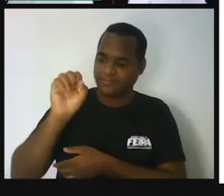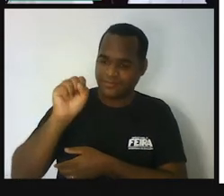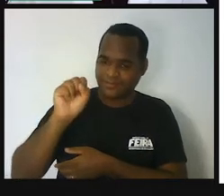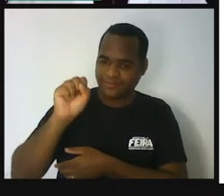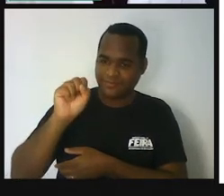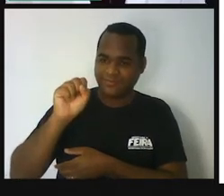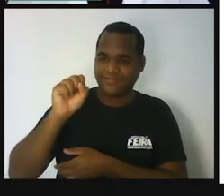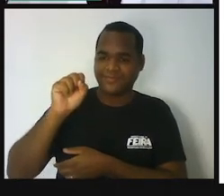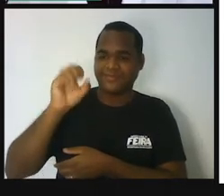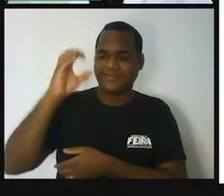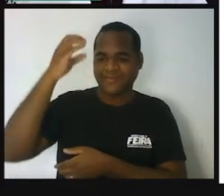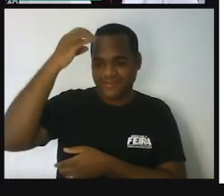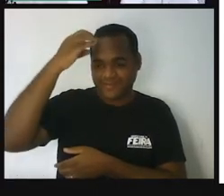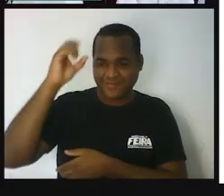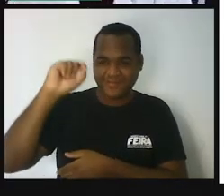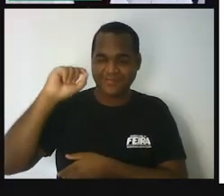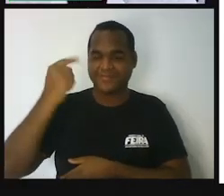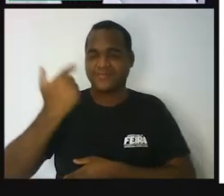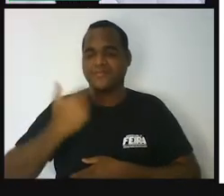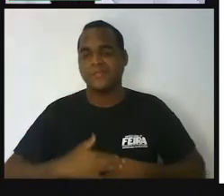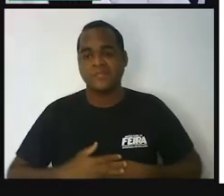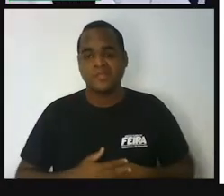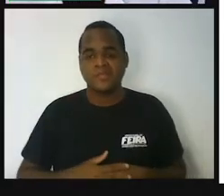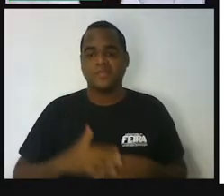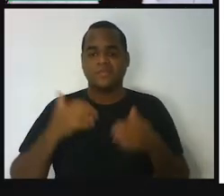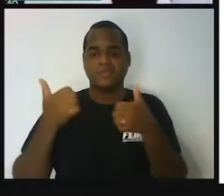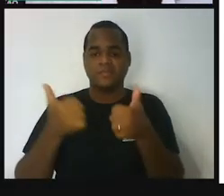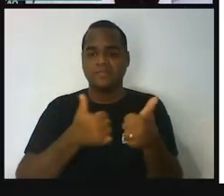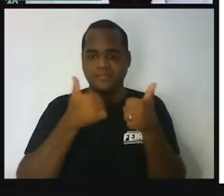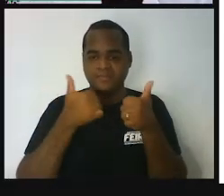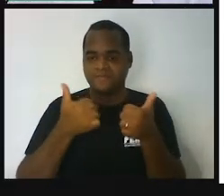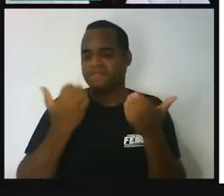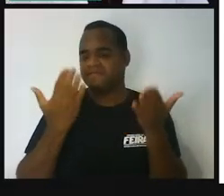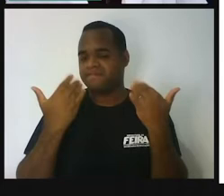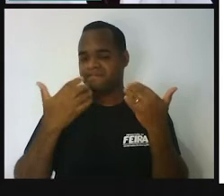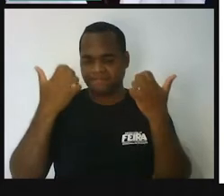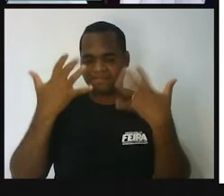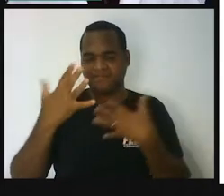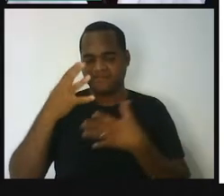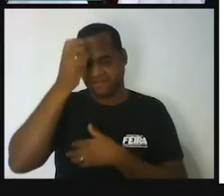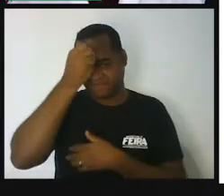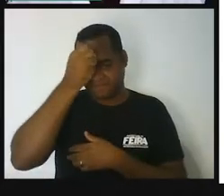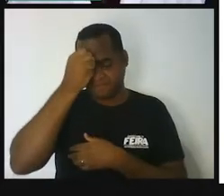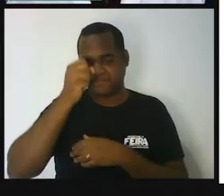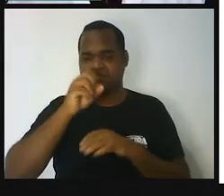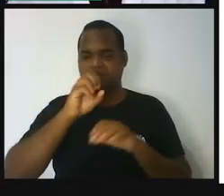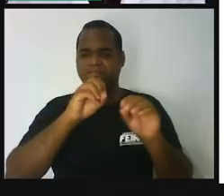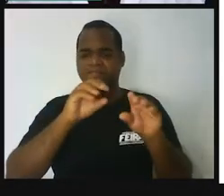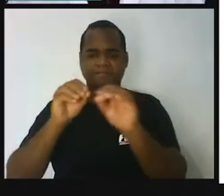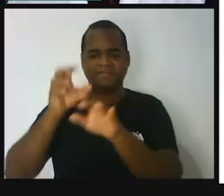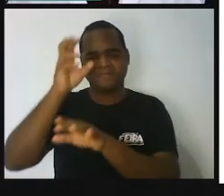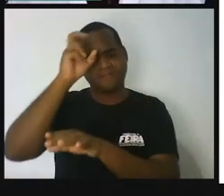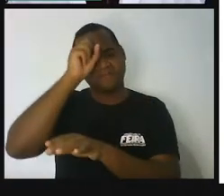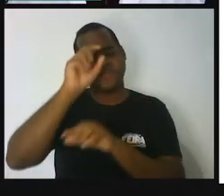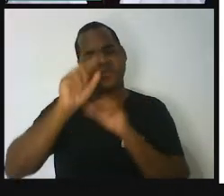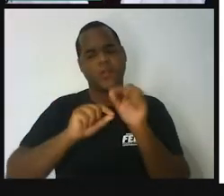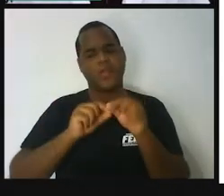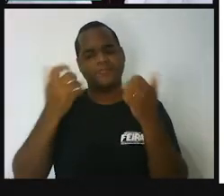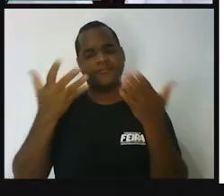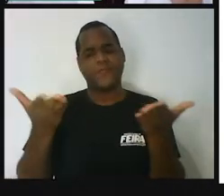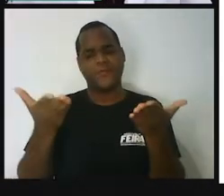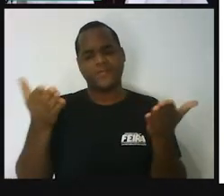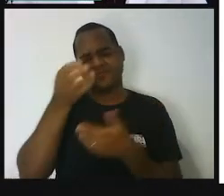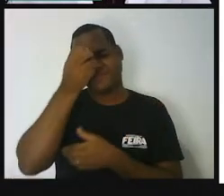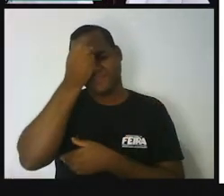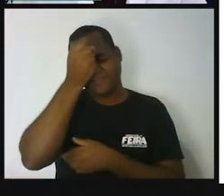dessa nossa princesa do sertão, belezinha? Então, bora para a nossa aula, o que a gente vai aprender nessa aula de